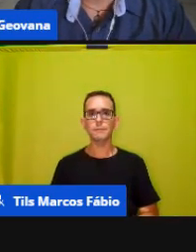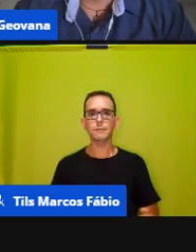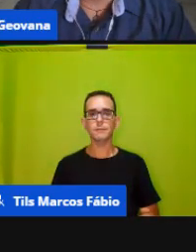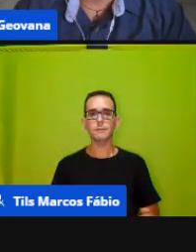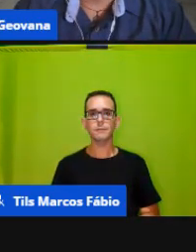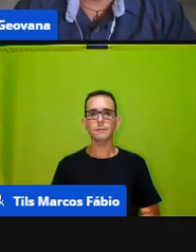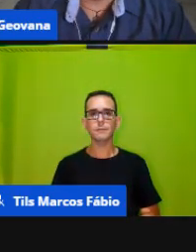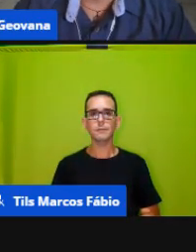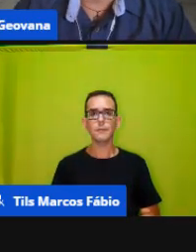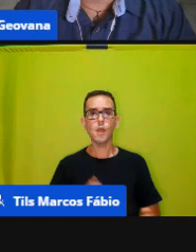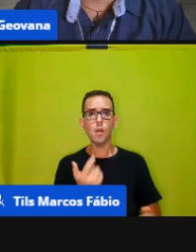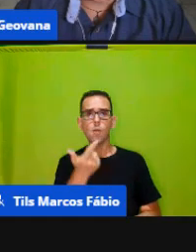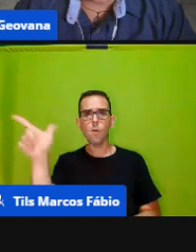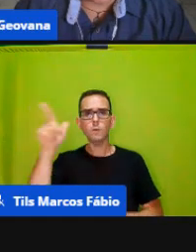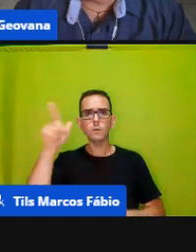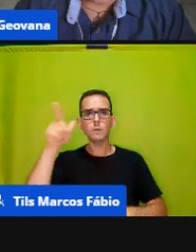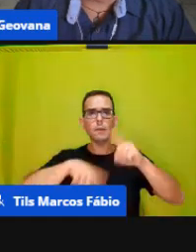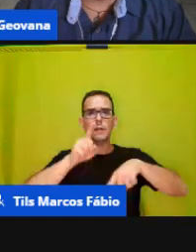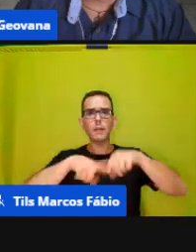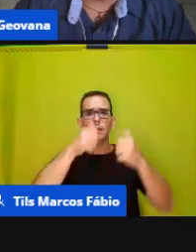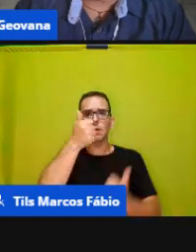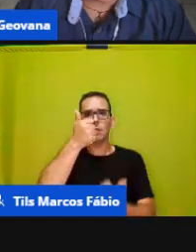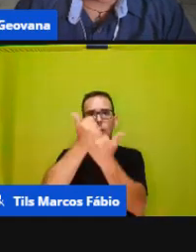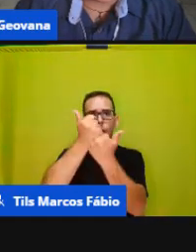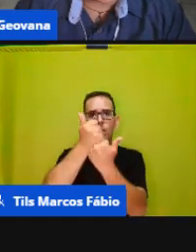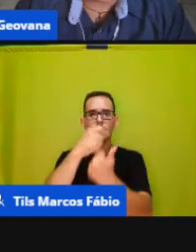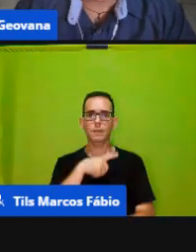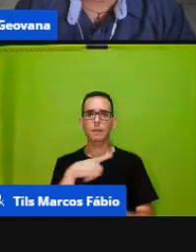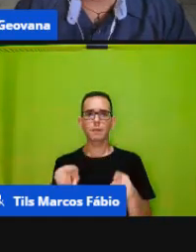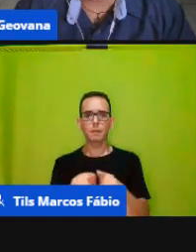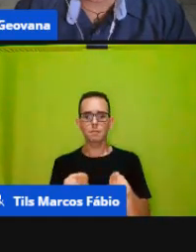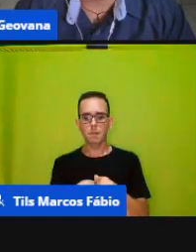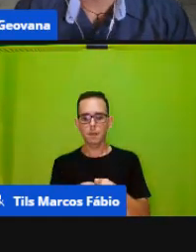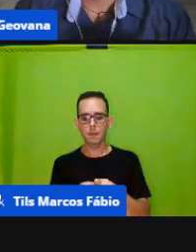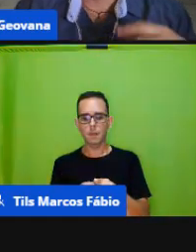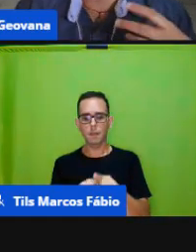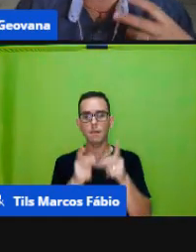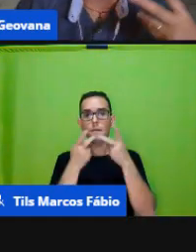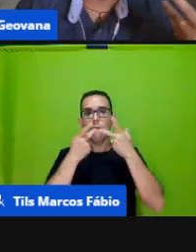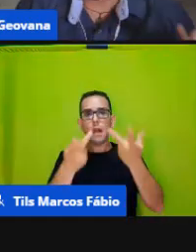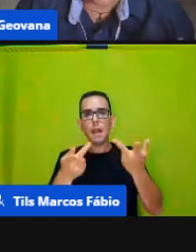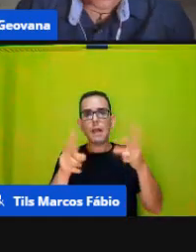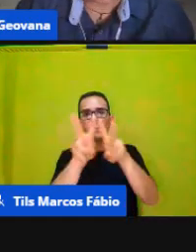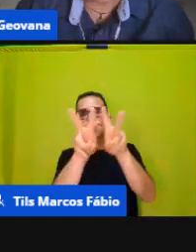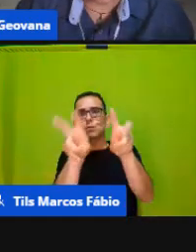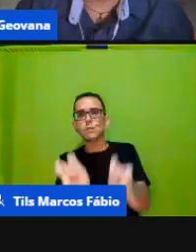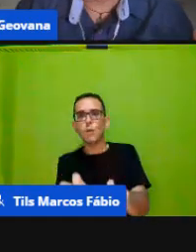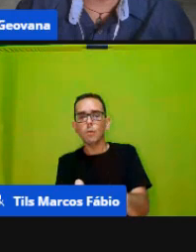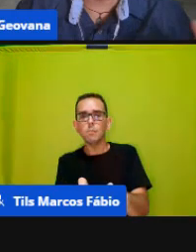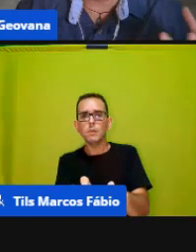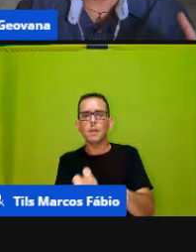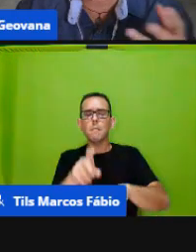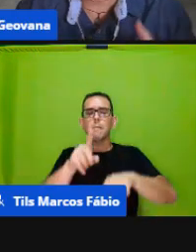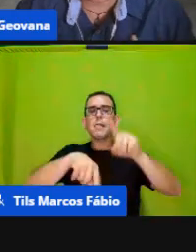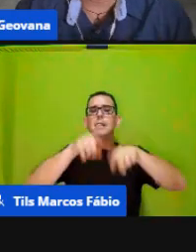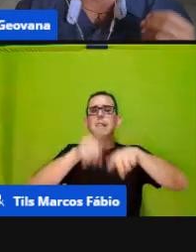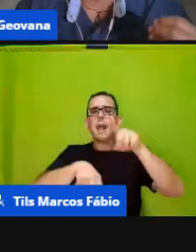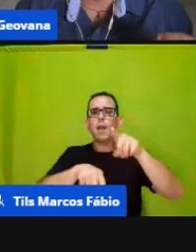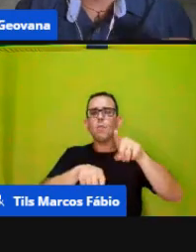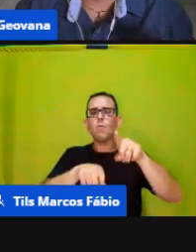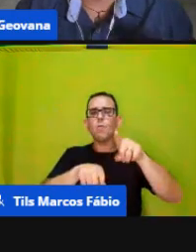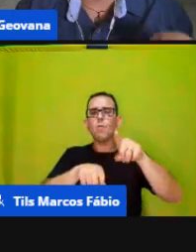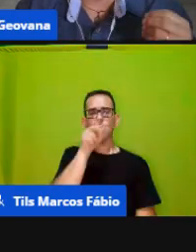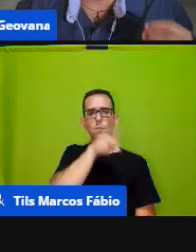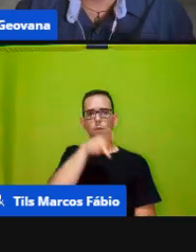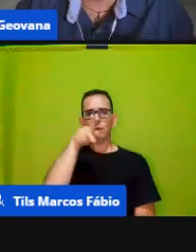outros materiais de apoio que nós temos também vamos falar um pouquinho dele que são os materiais não estruturados materiais que o professor